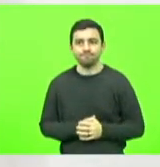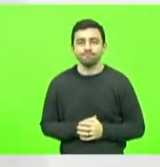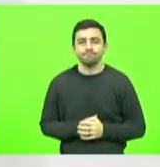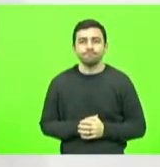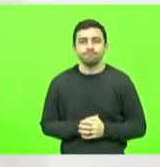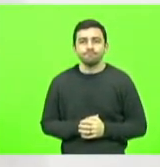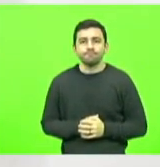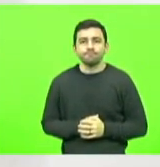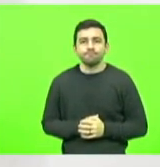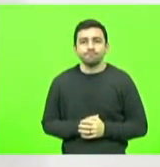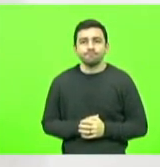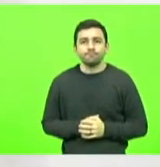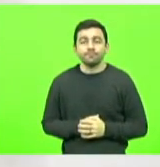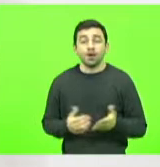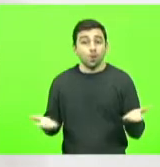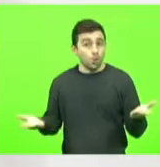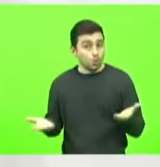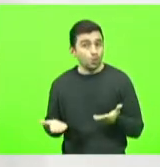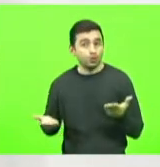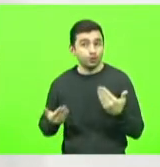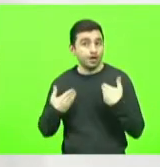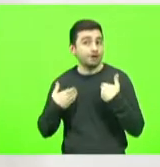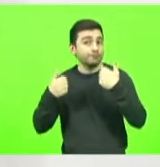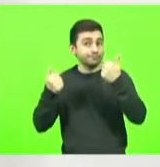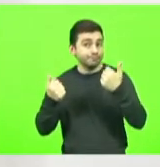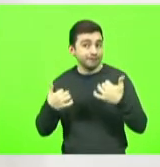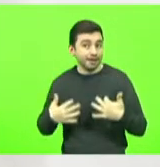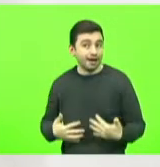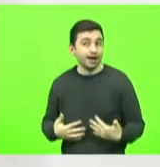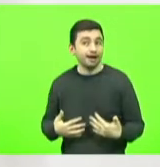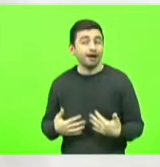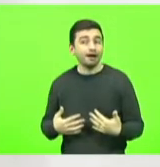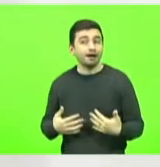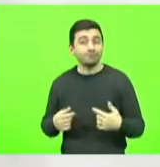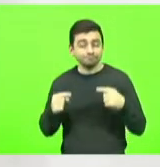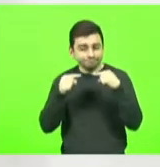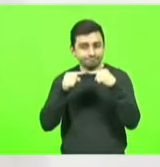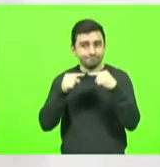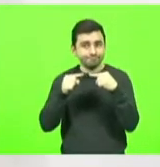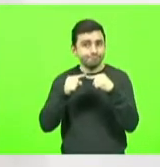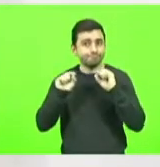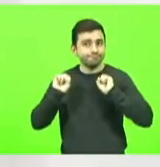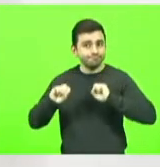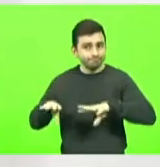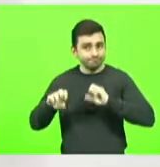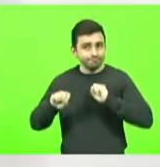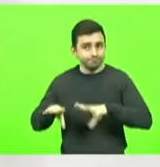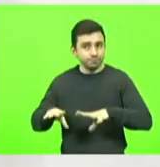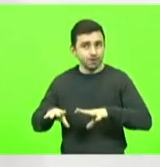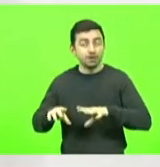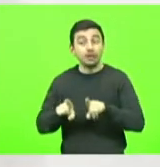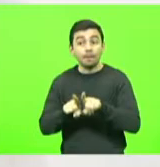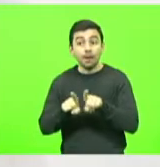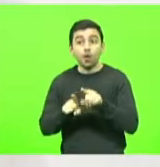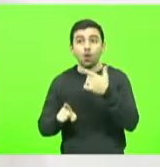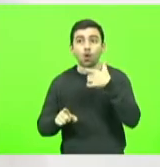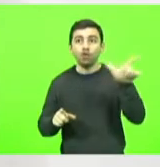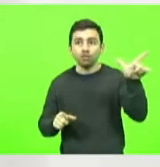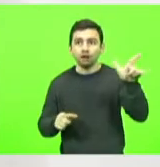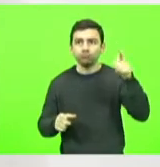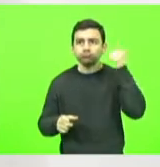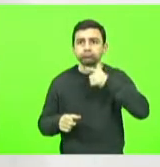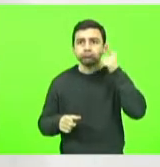E hoje vou me manifestar a respeito também da educação e também de mais uma conquista da